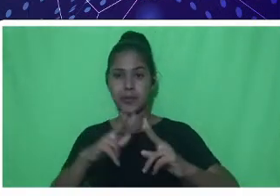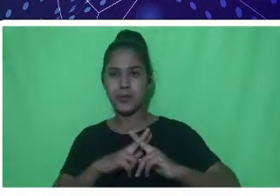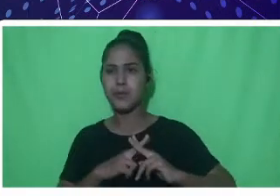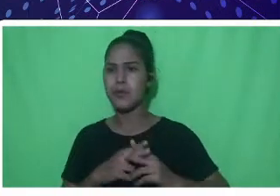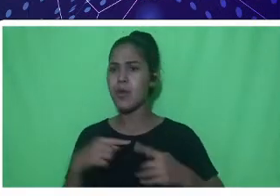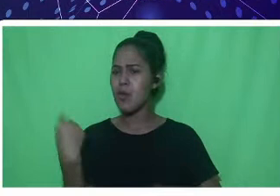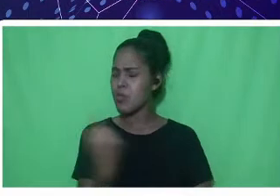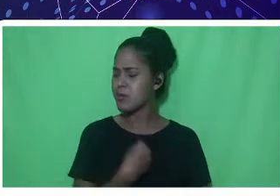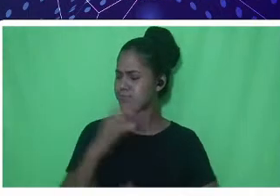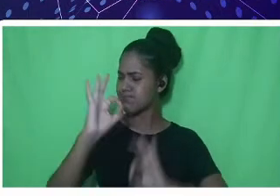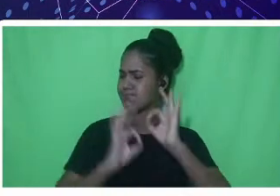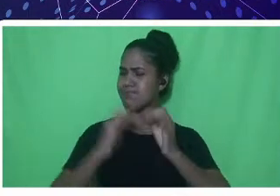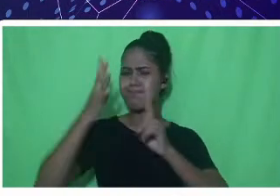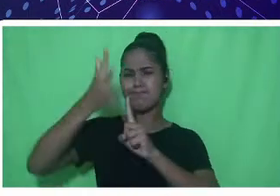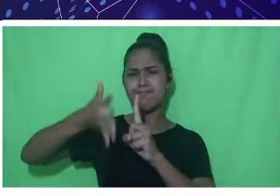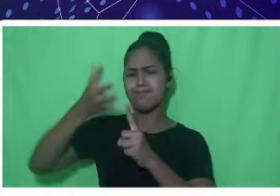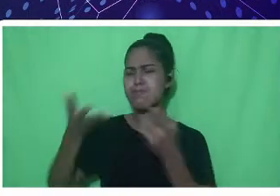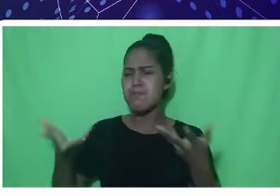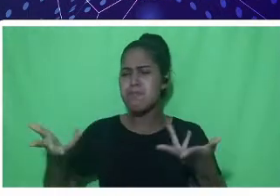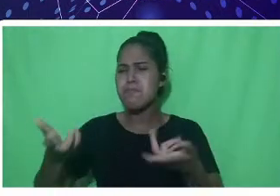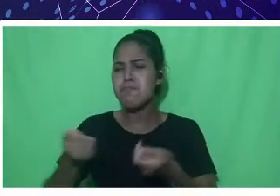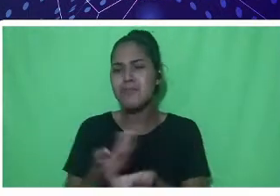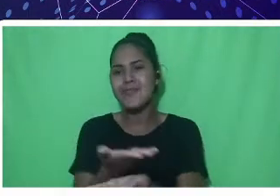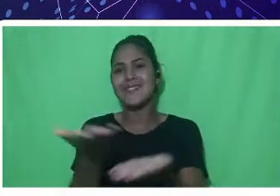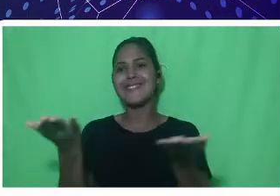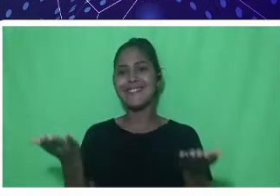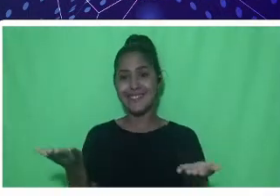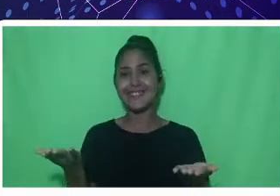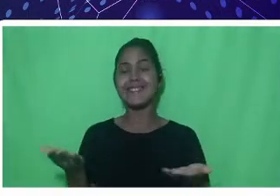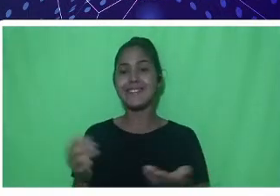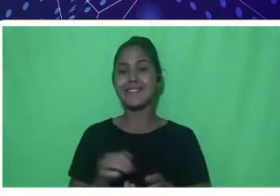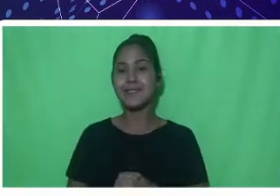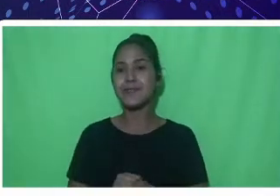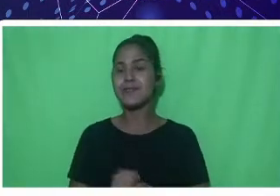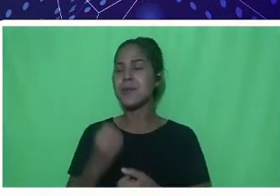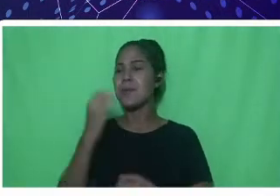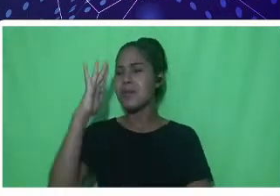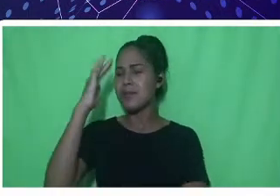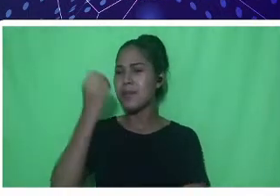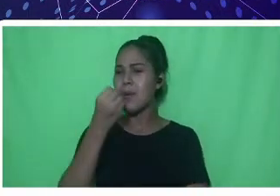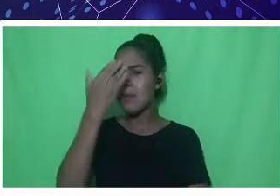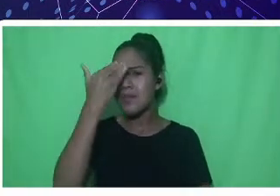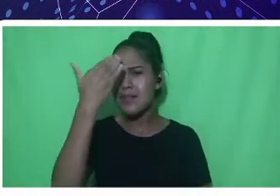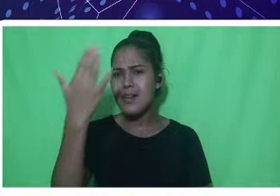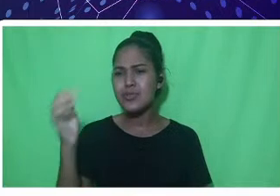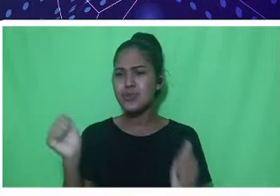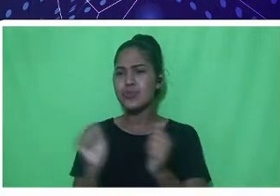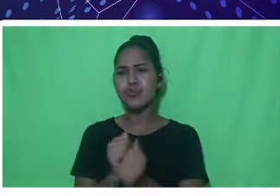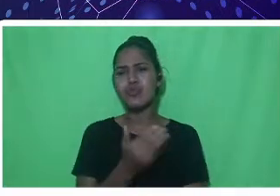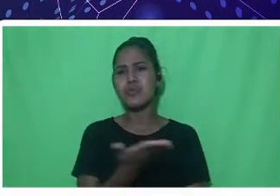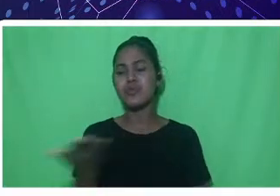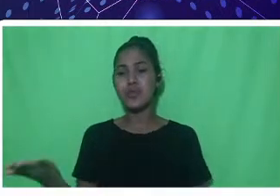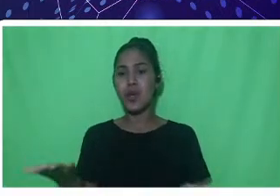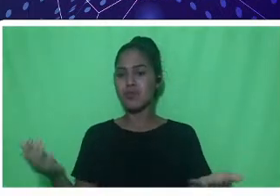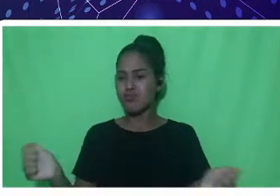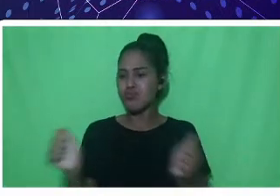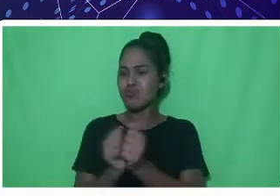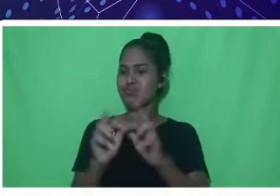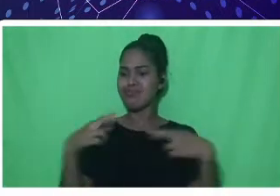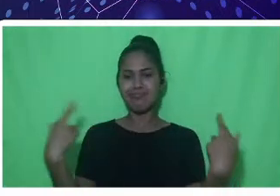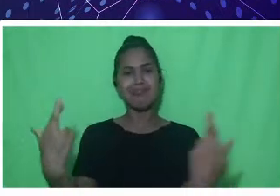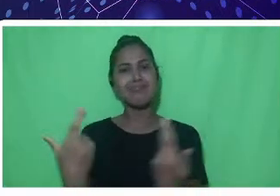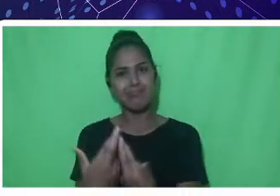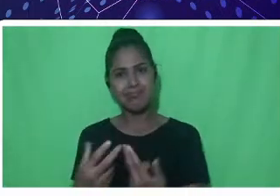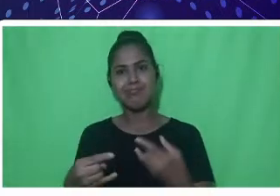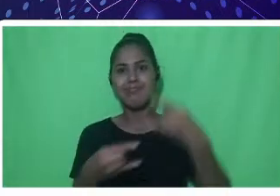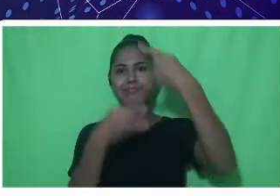vocês. A todos e a todas, muito obrigado pela oportunidade de me reunir com vocês no dia de hoje. Em nome da equipe